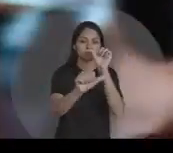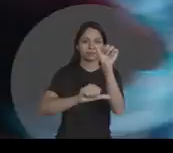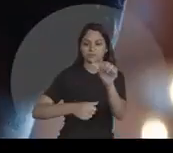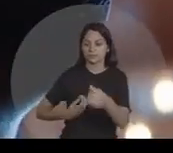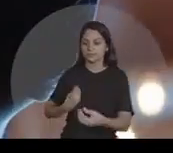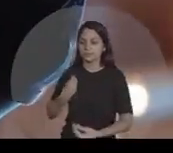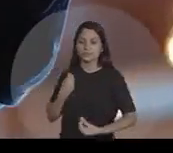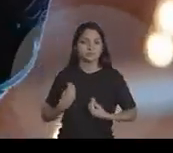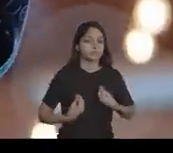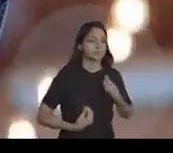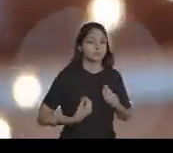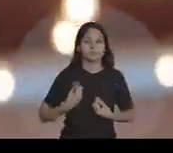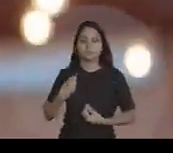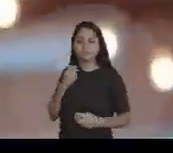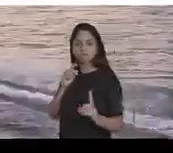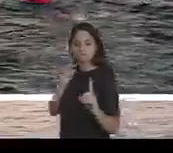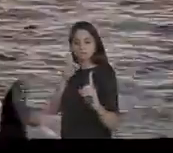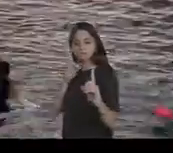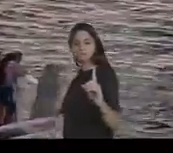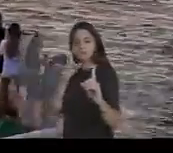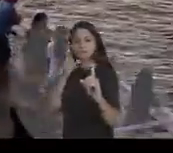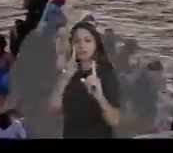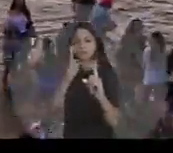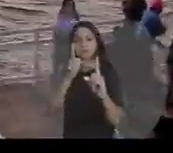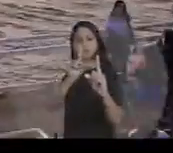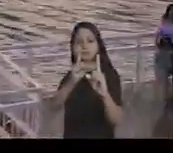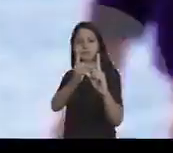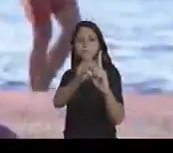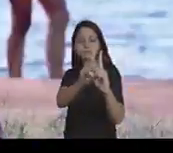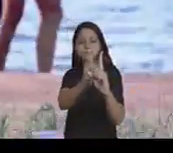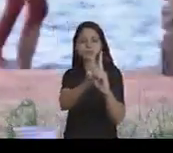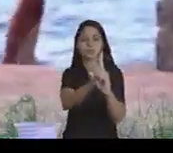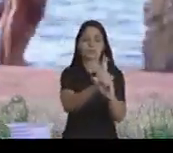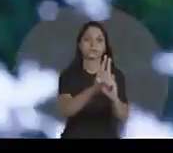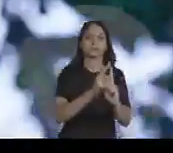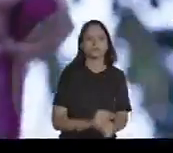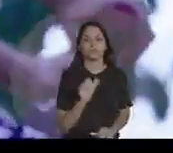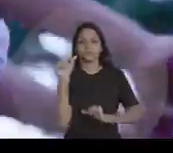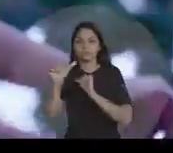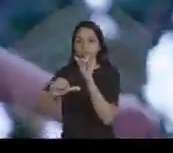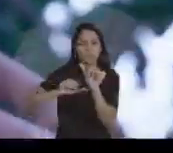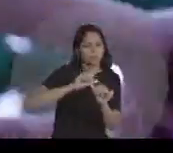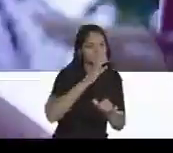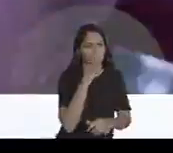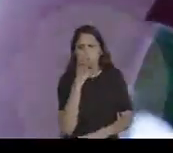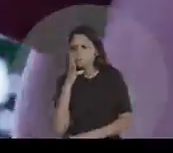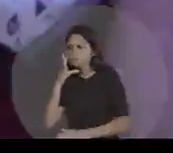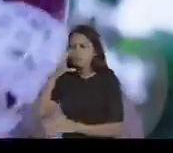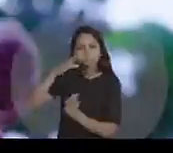transforma vidas E aproxima as pessoas Muda a